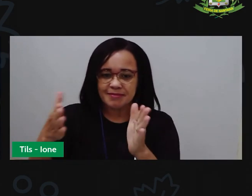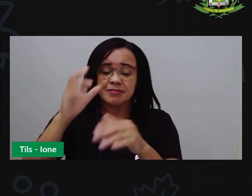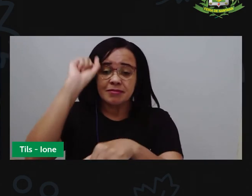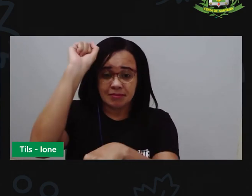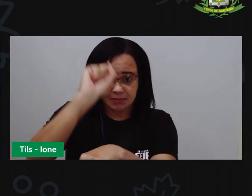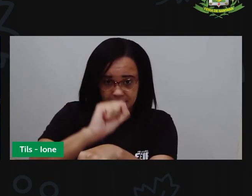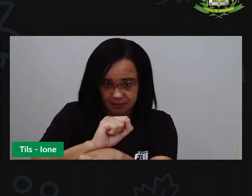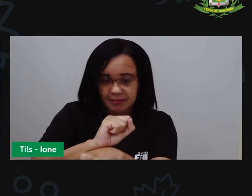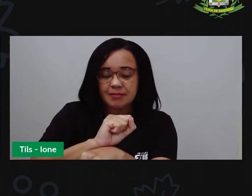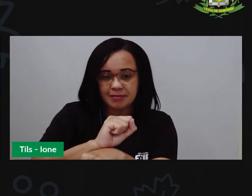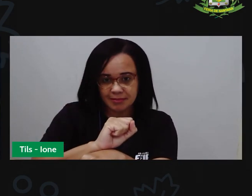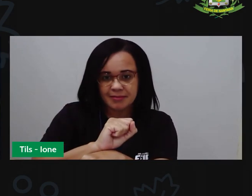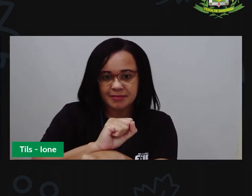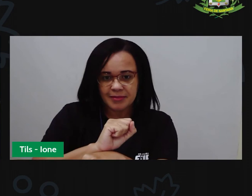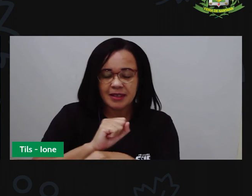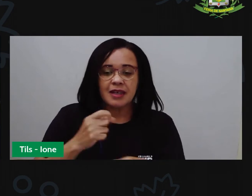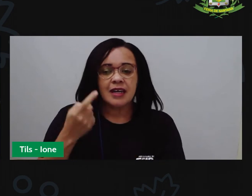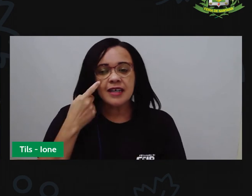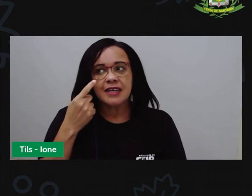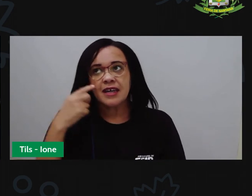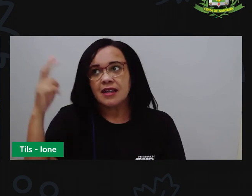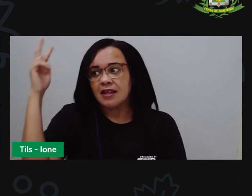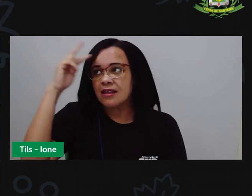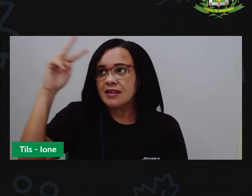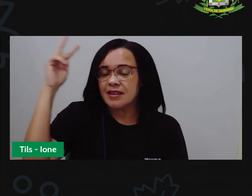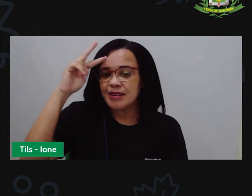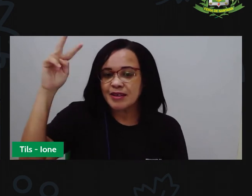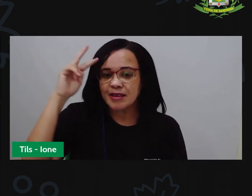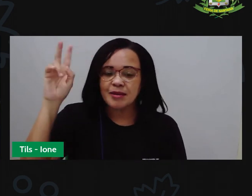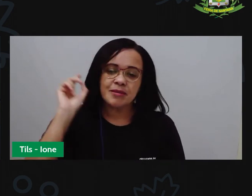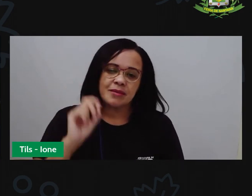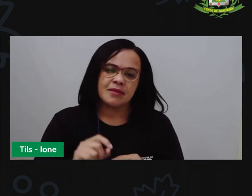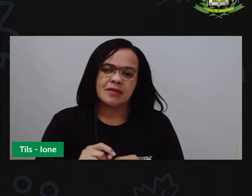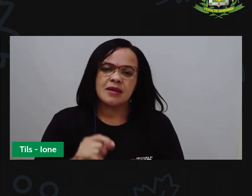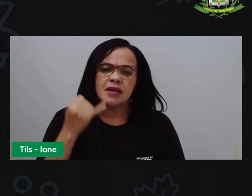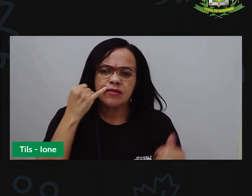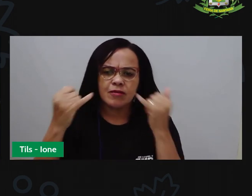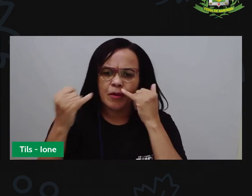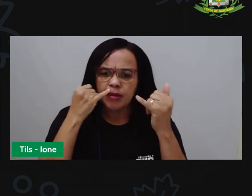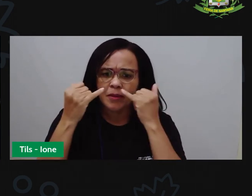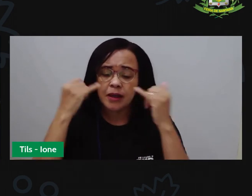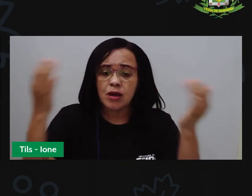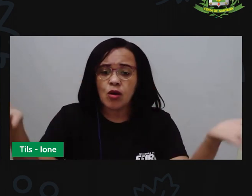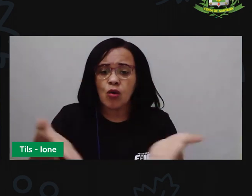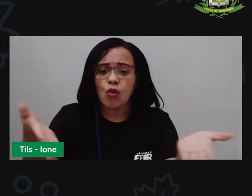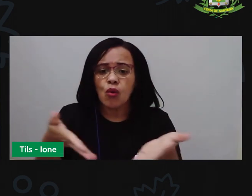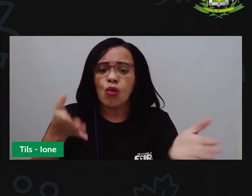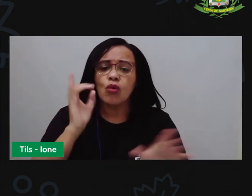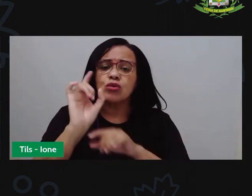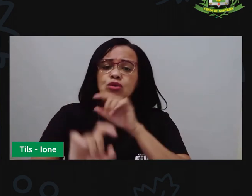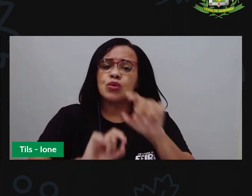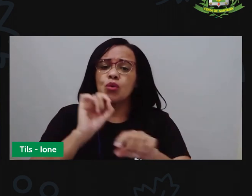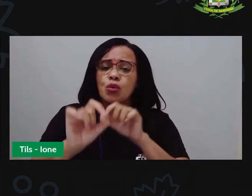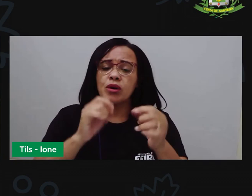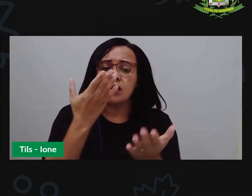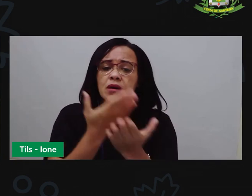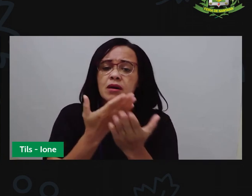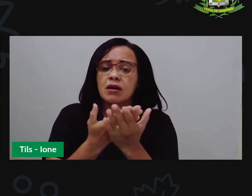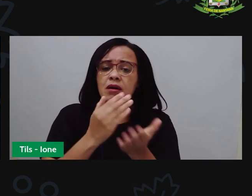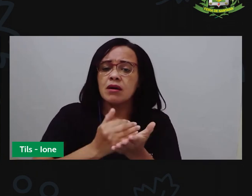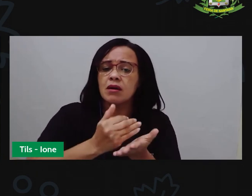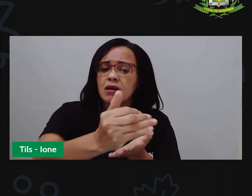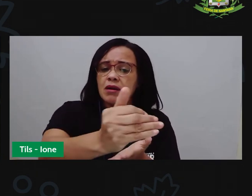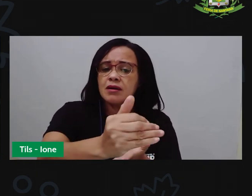do slide, para a gente relembrar aí algumas informações importantes que foram trabalhadas durante esta aula.